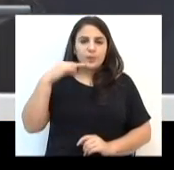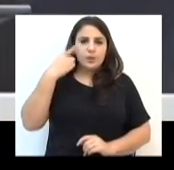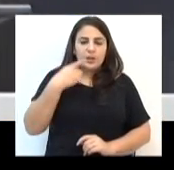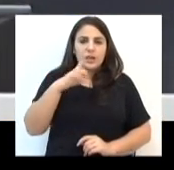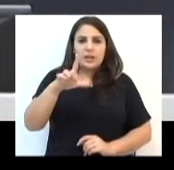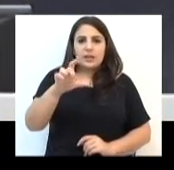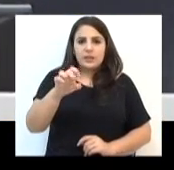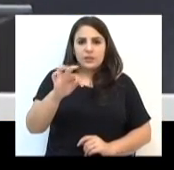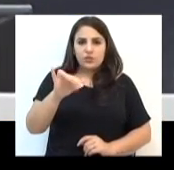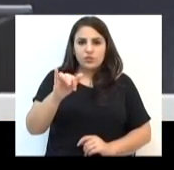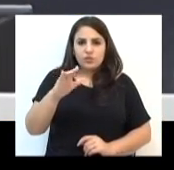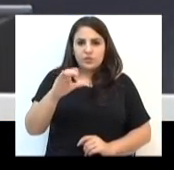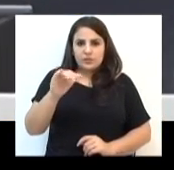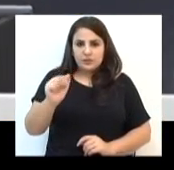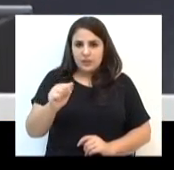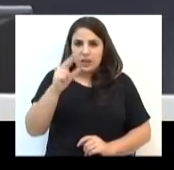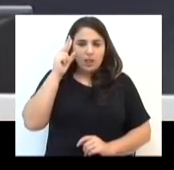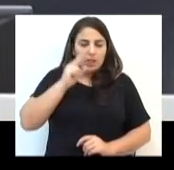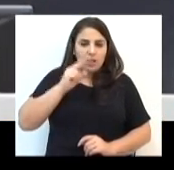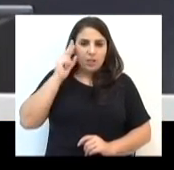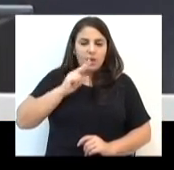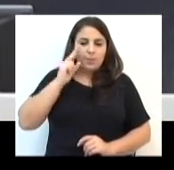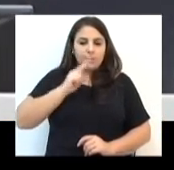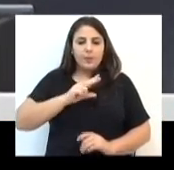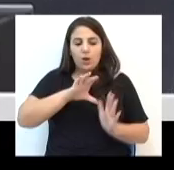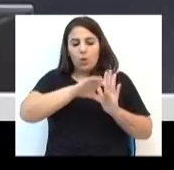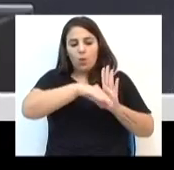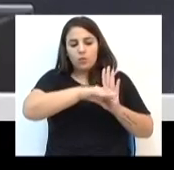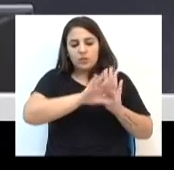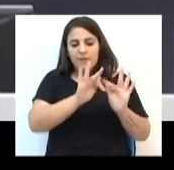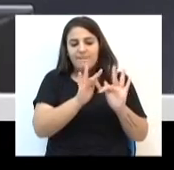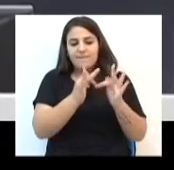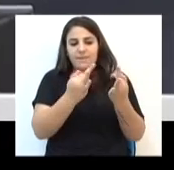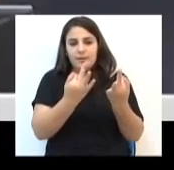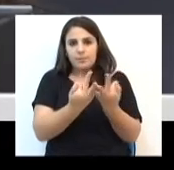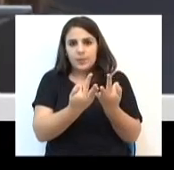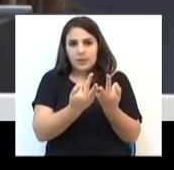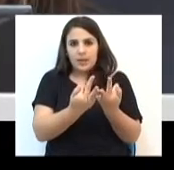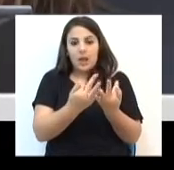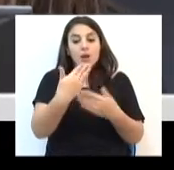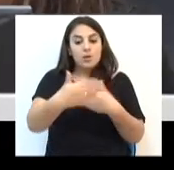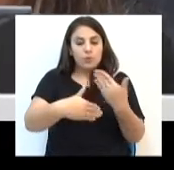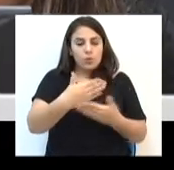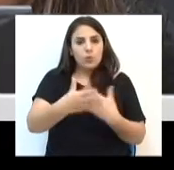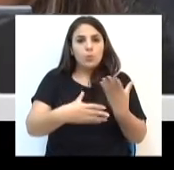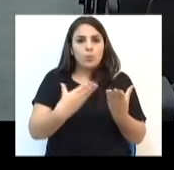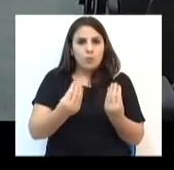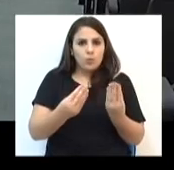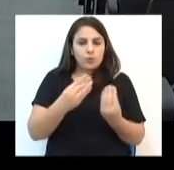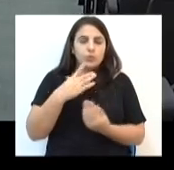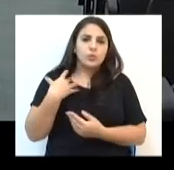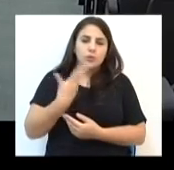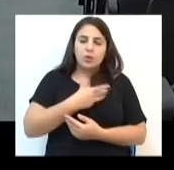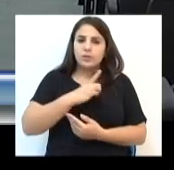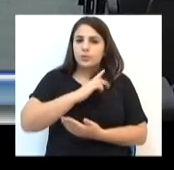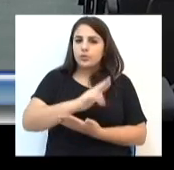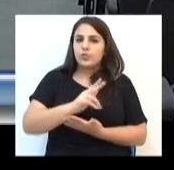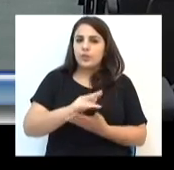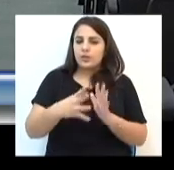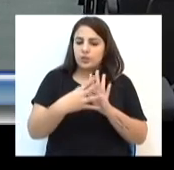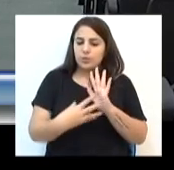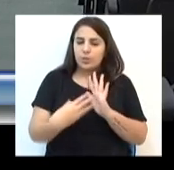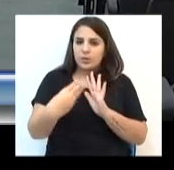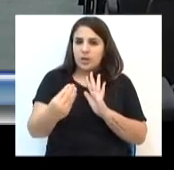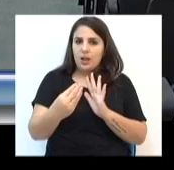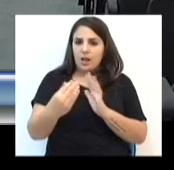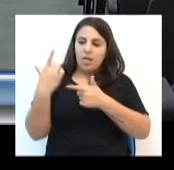A advogada Letícia Ferrarini lembra que o conceito de família evoluiu bastante no direito. Hoje, temos diferentes